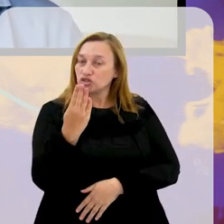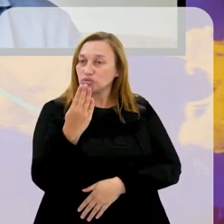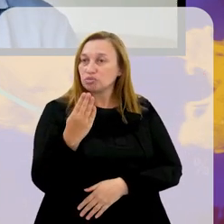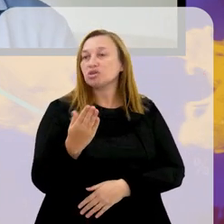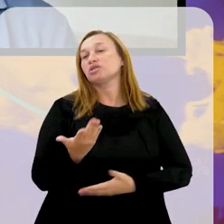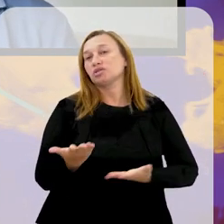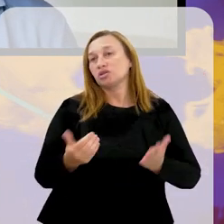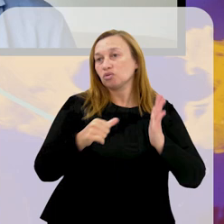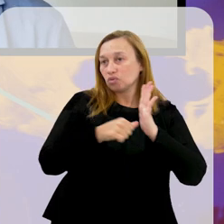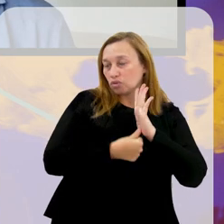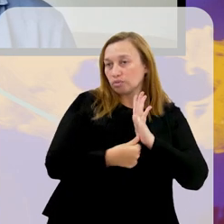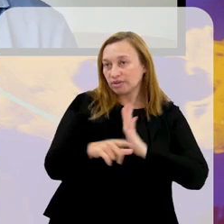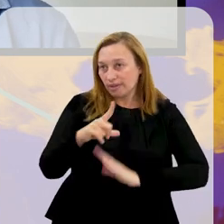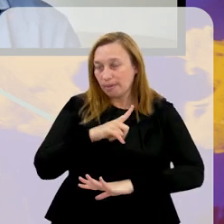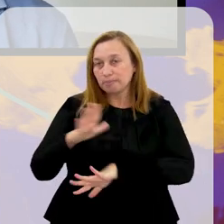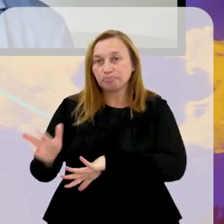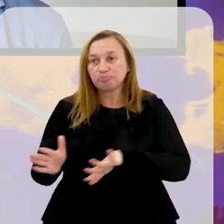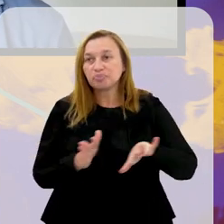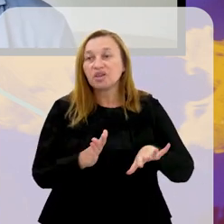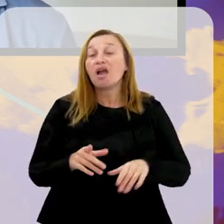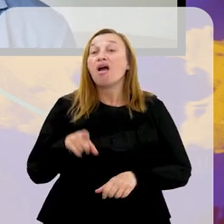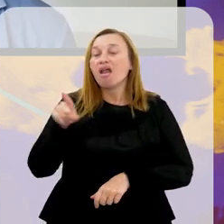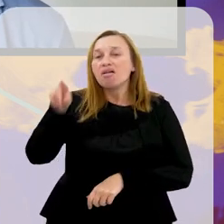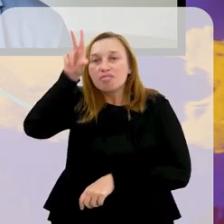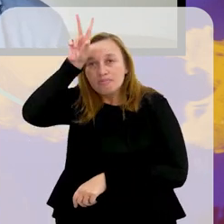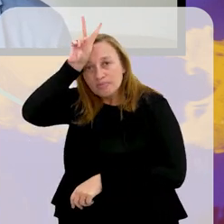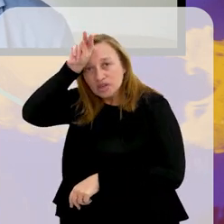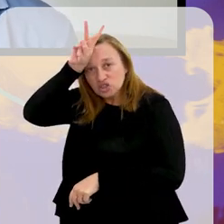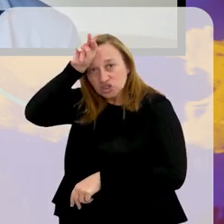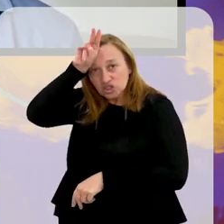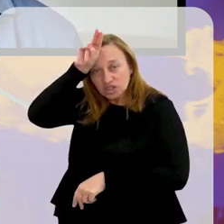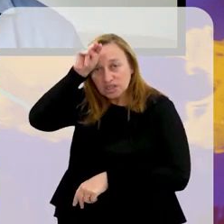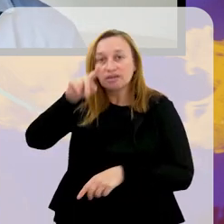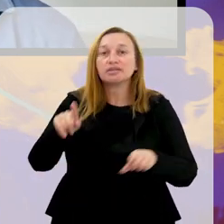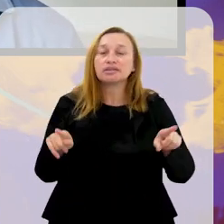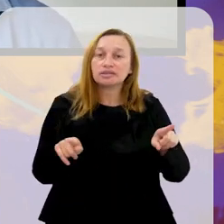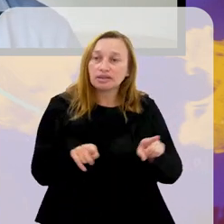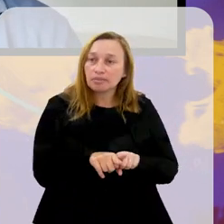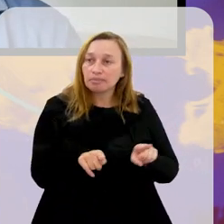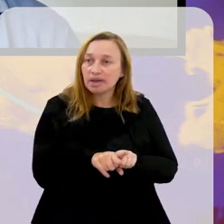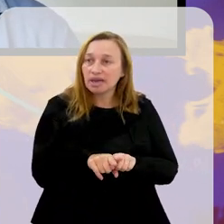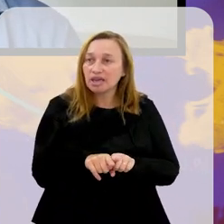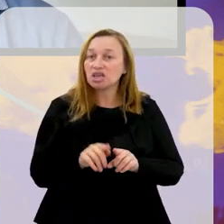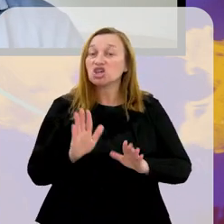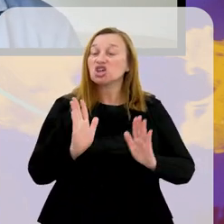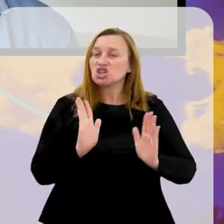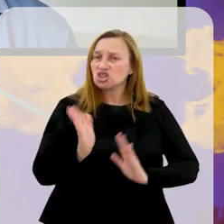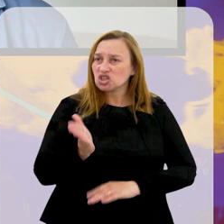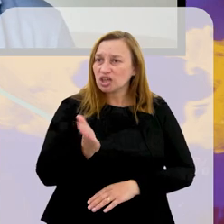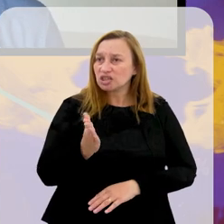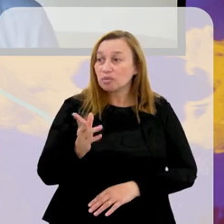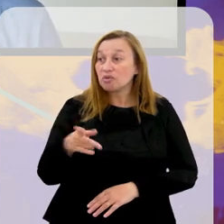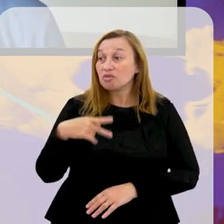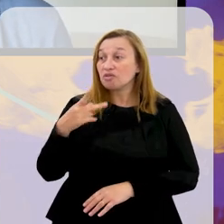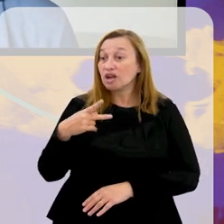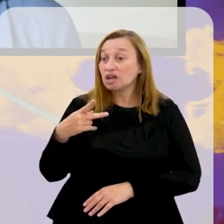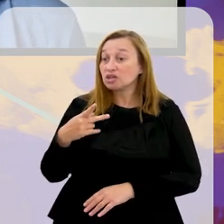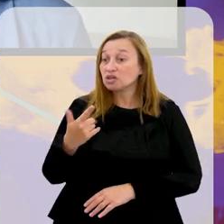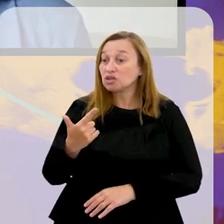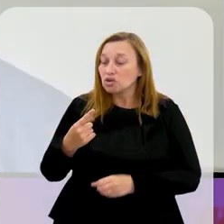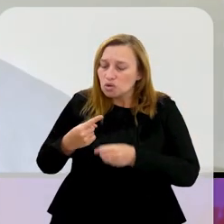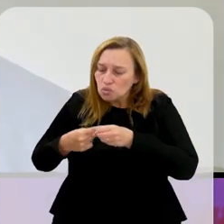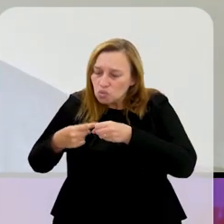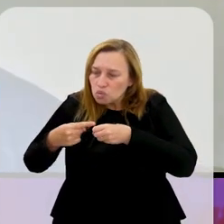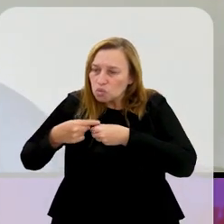Quando a América estava jogando, houve jogo lá em Mesquita, e aí a gente já está saindo do perímetro da